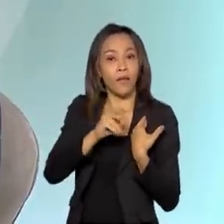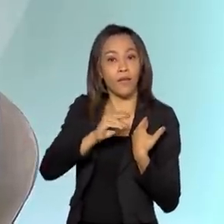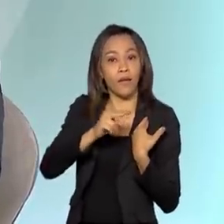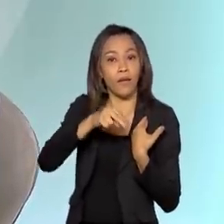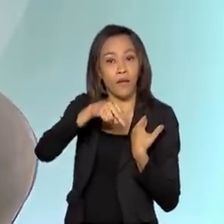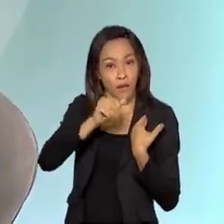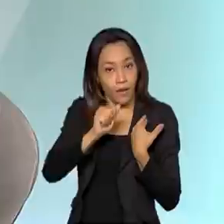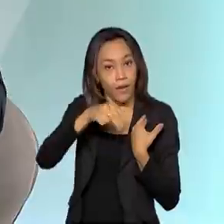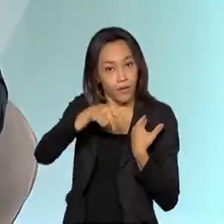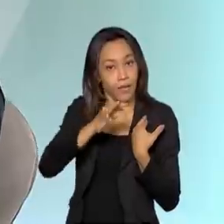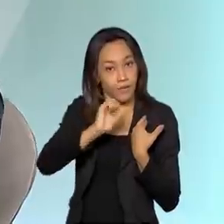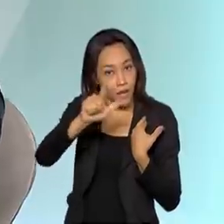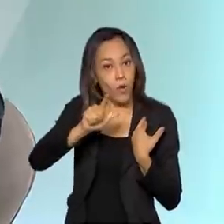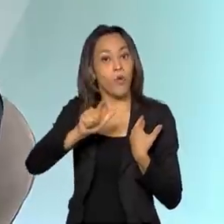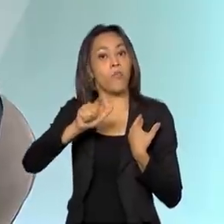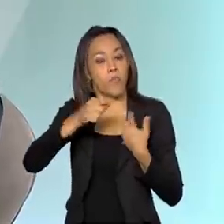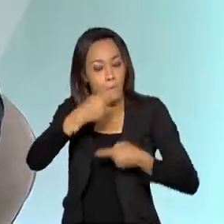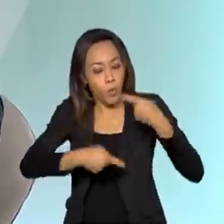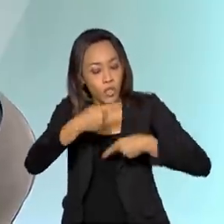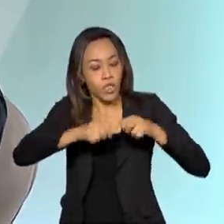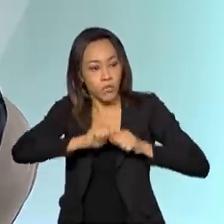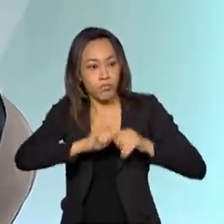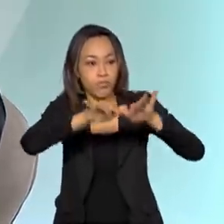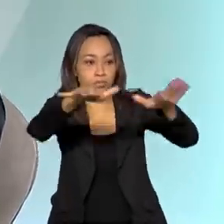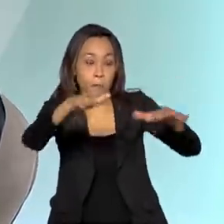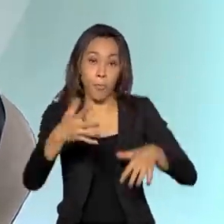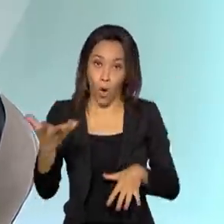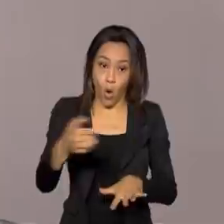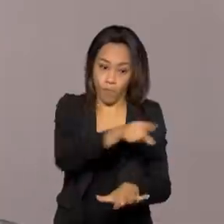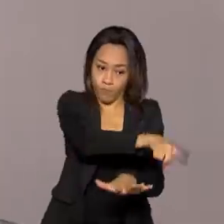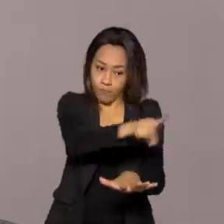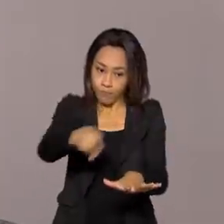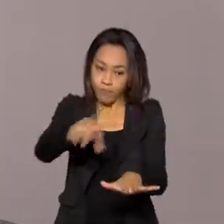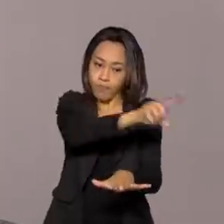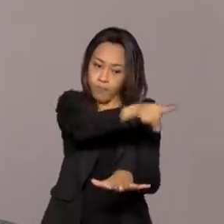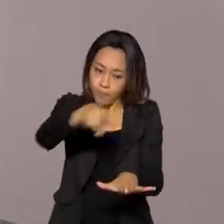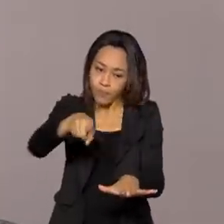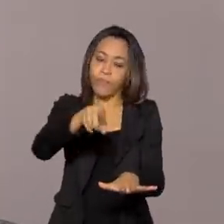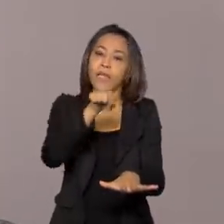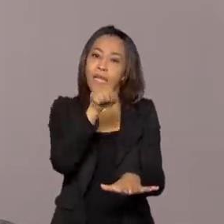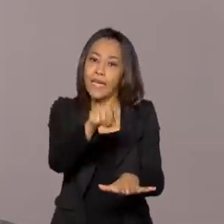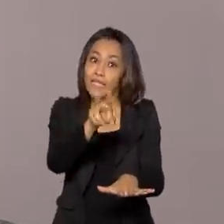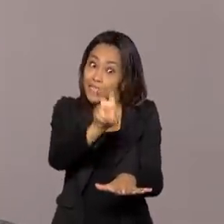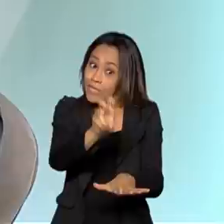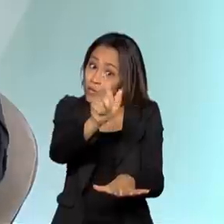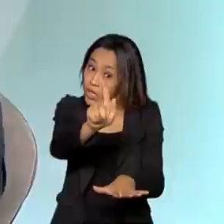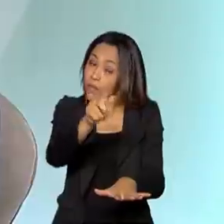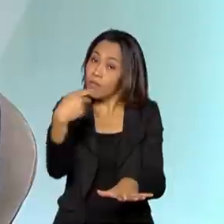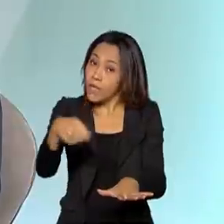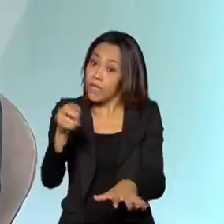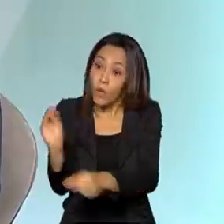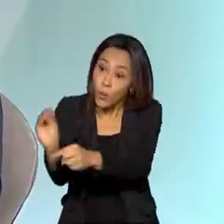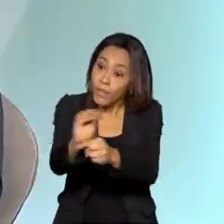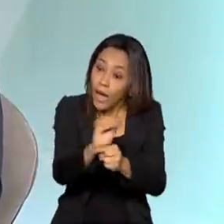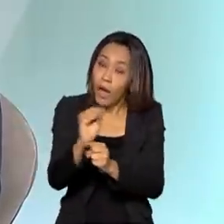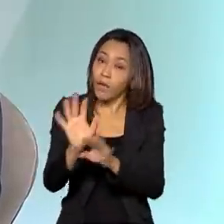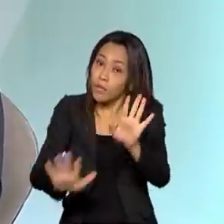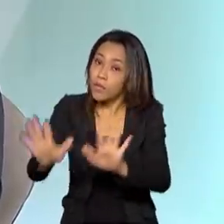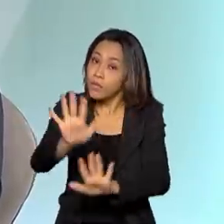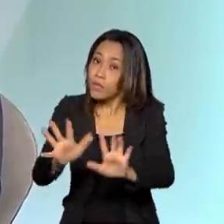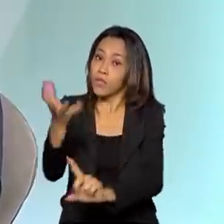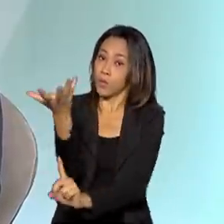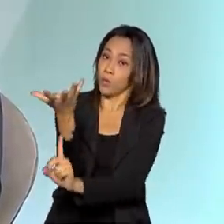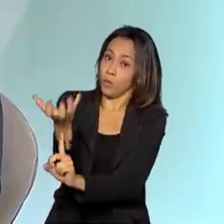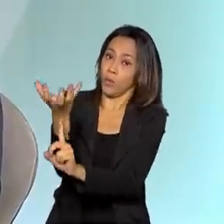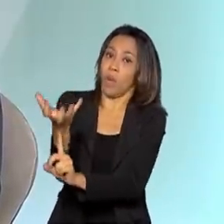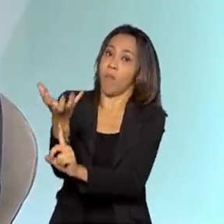política pública. Disse, olha, para você licitar essa faixa, que é a principal porta de entrada do 5G, você tem que cuidar das parabólicas. Então, esse processo